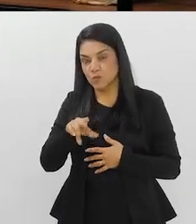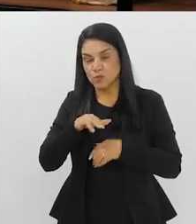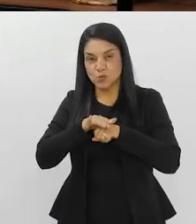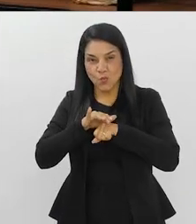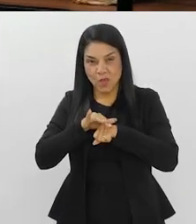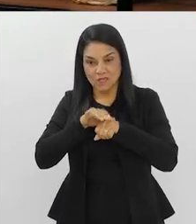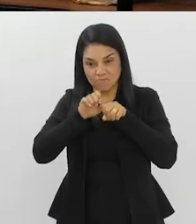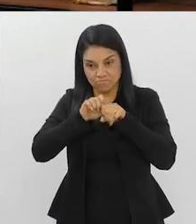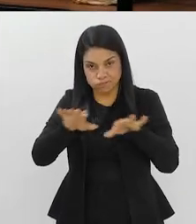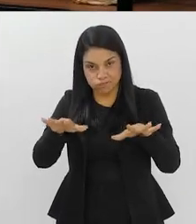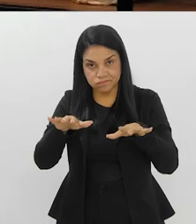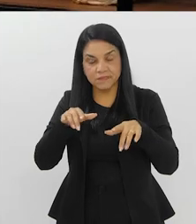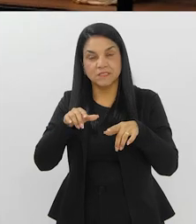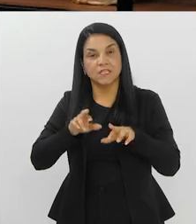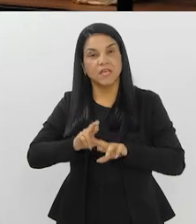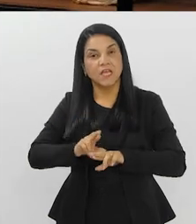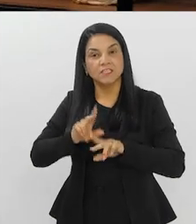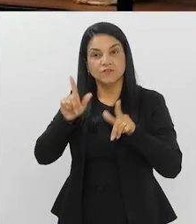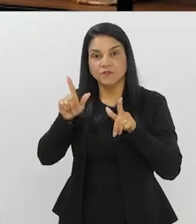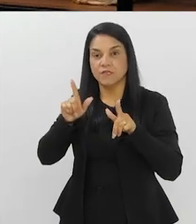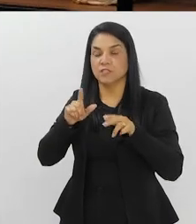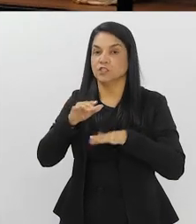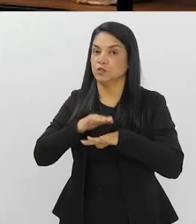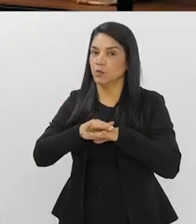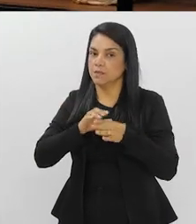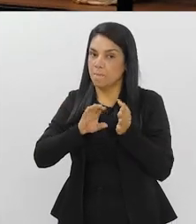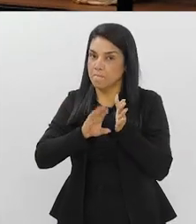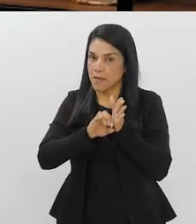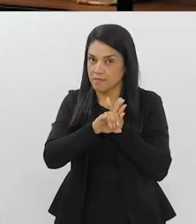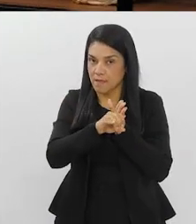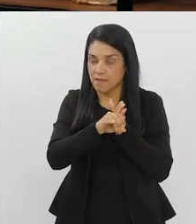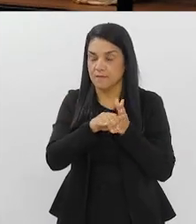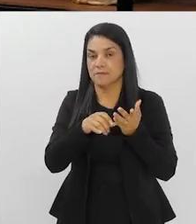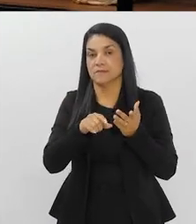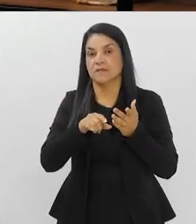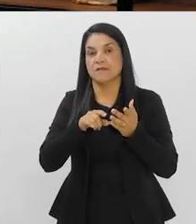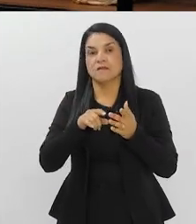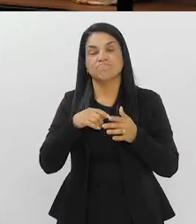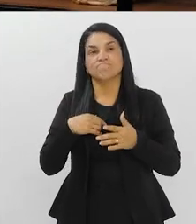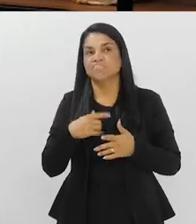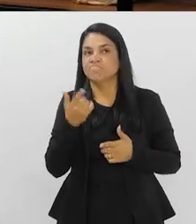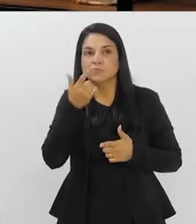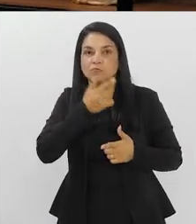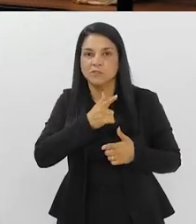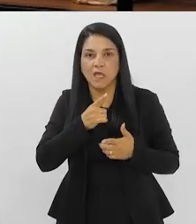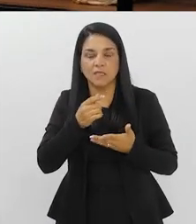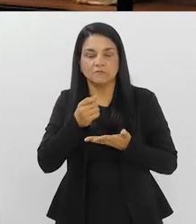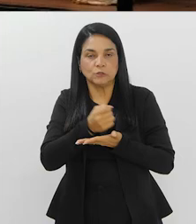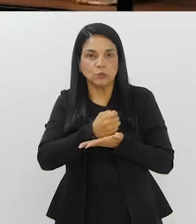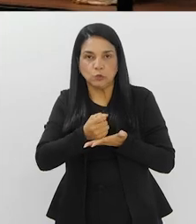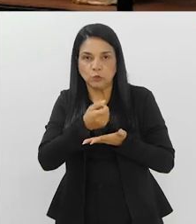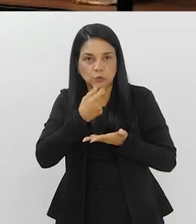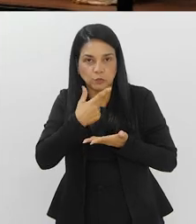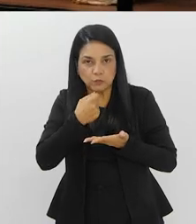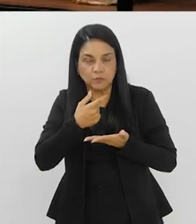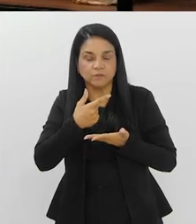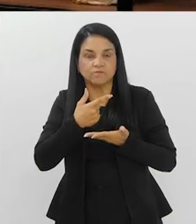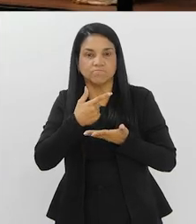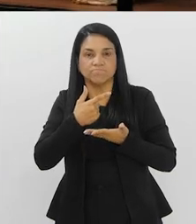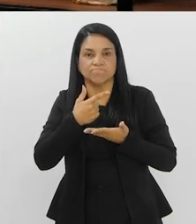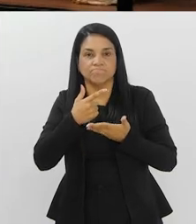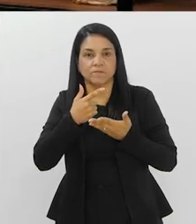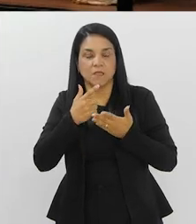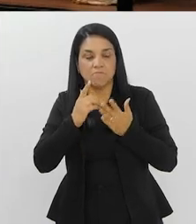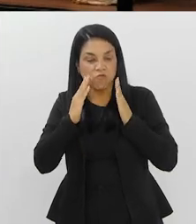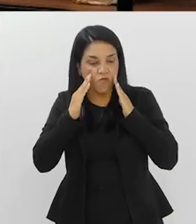virais, de uma forma geral, é diferente das doenças bacterianas, não necessariamente a gente consegue uma medicação que atue